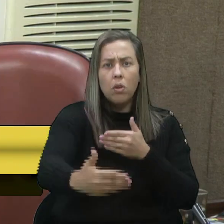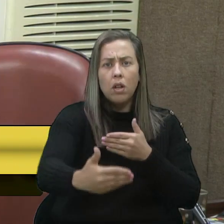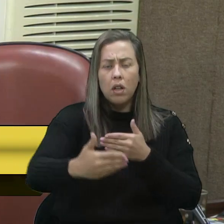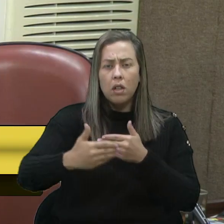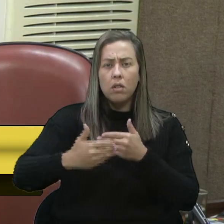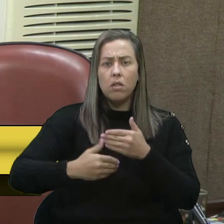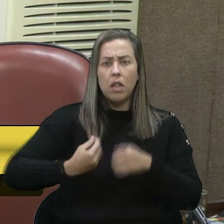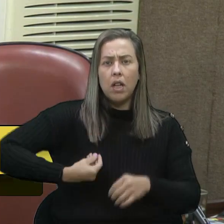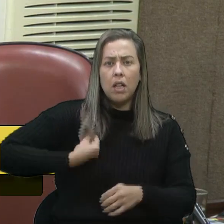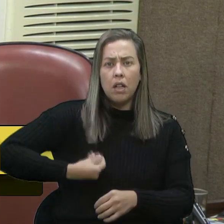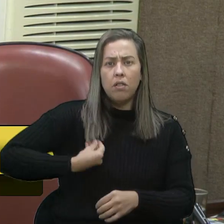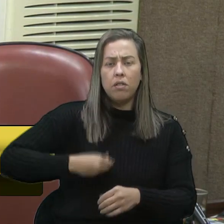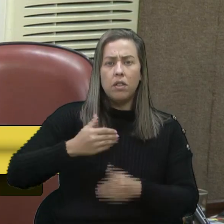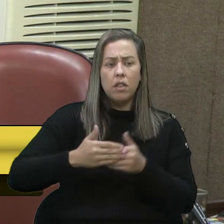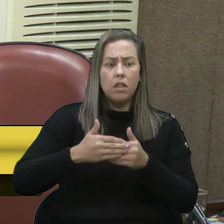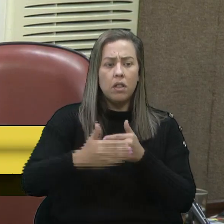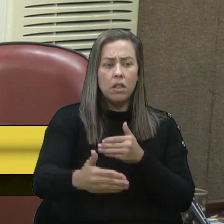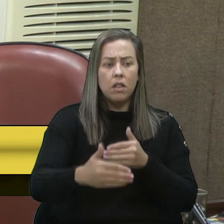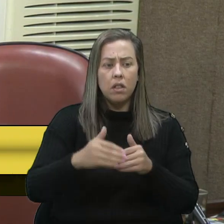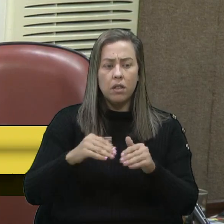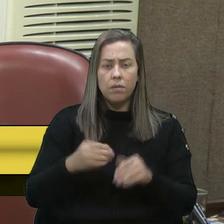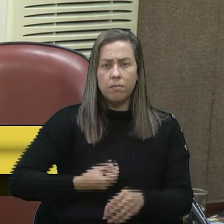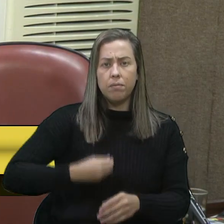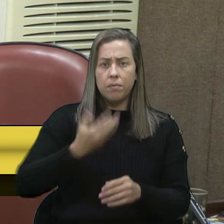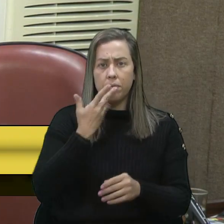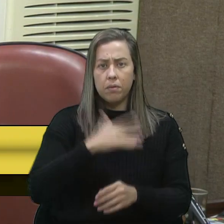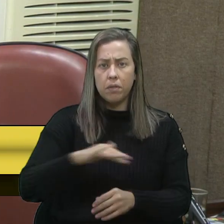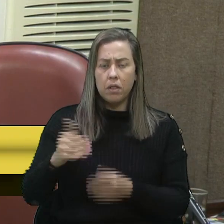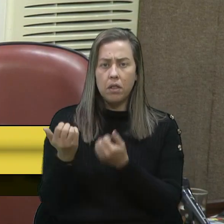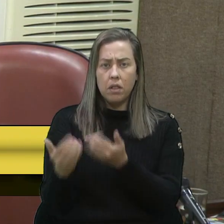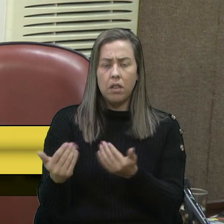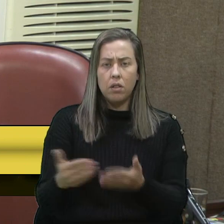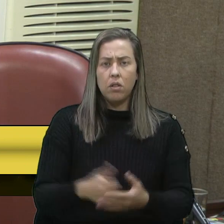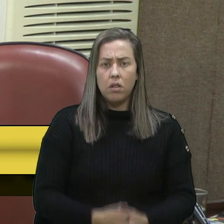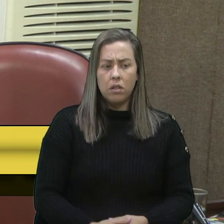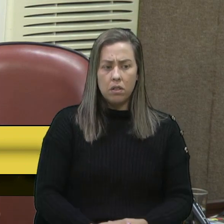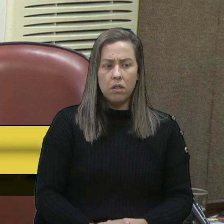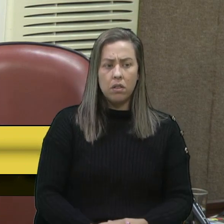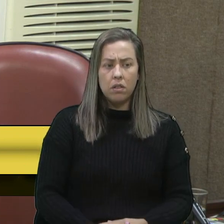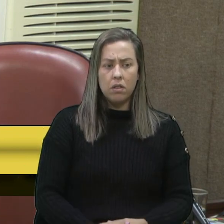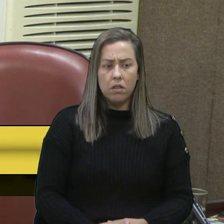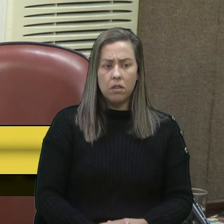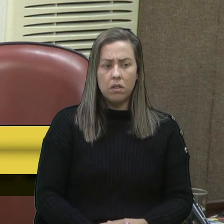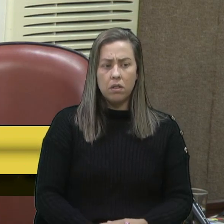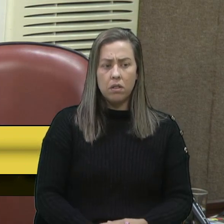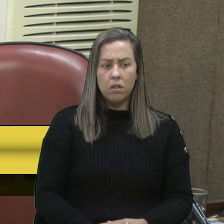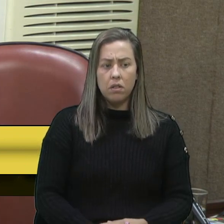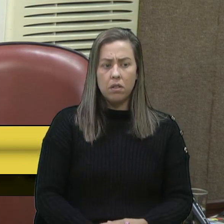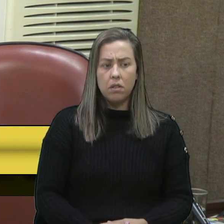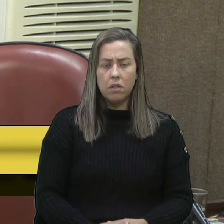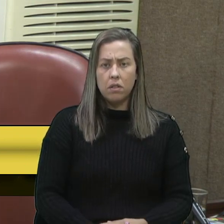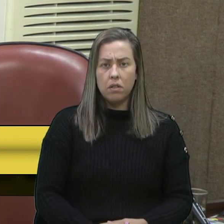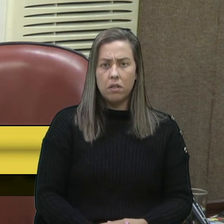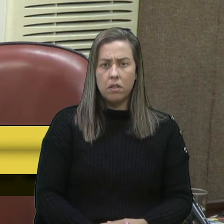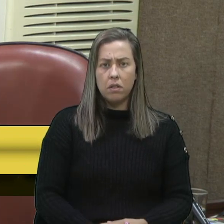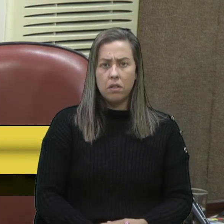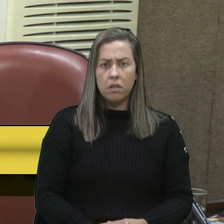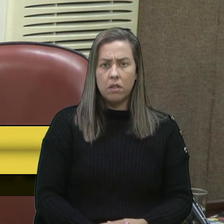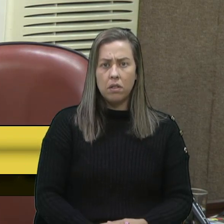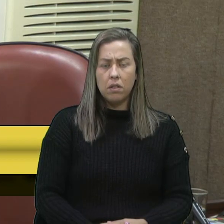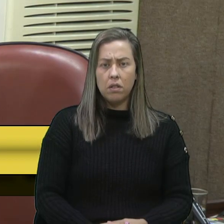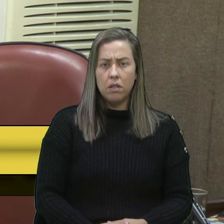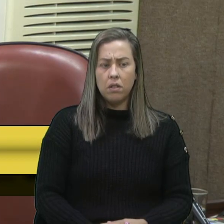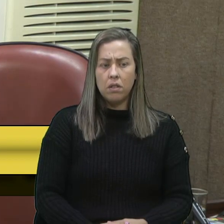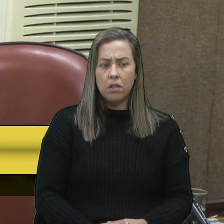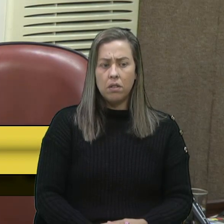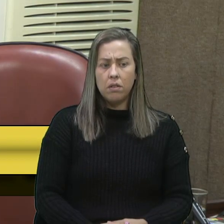restante da vida escolar de cada uma das nossas crianças e adolescentes? Então esses questionamentos são importantes a serem debatidos. Vereador